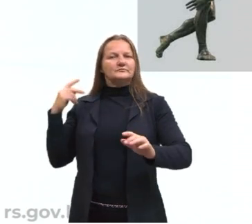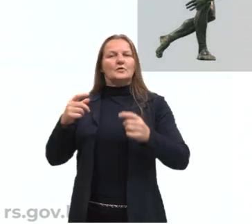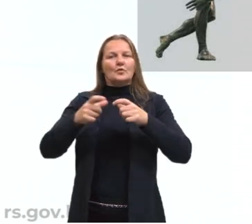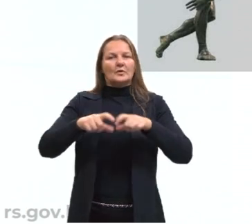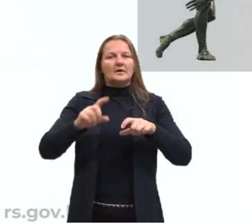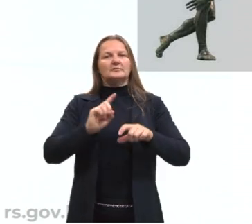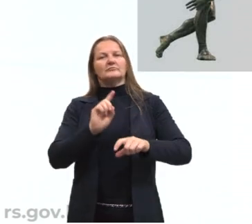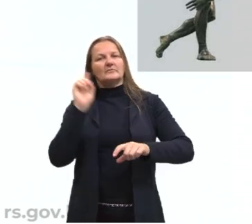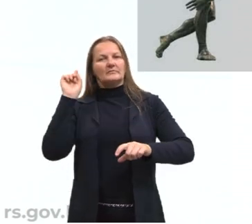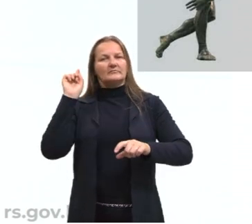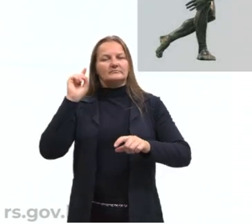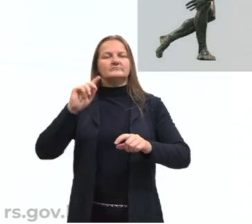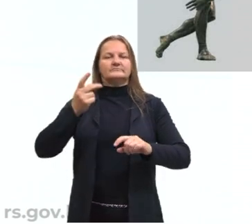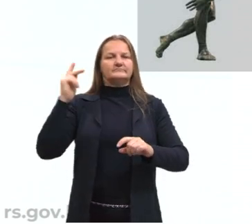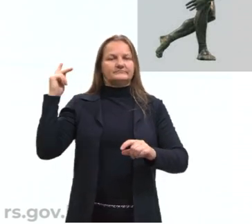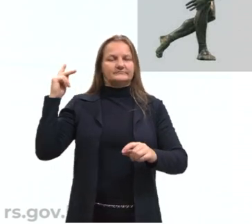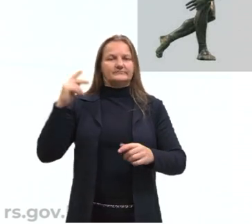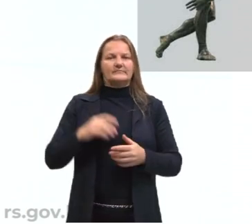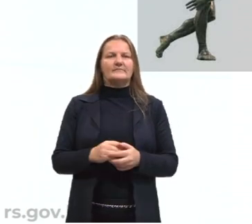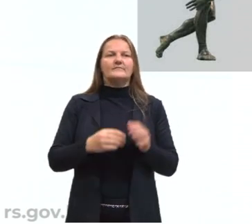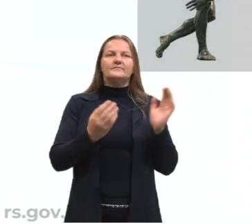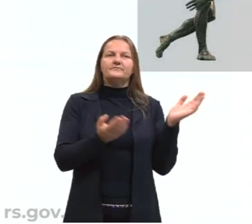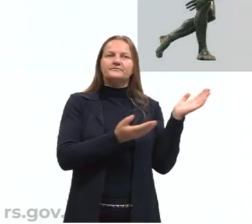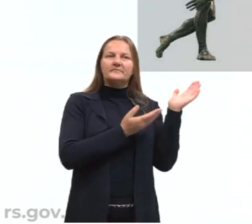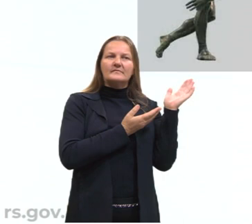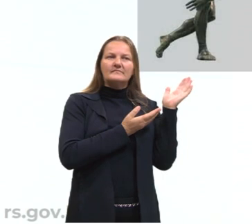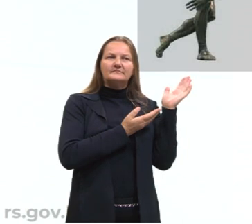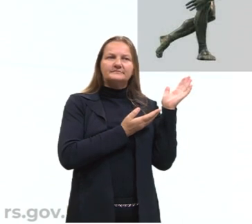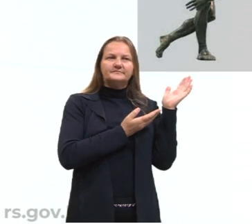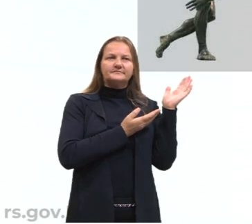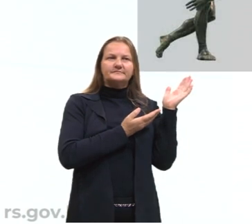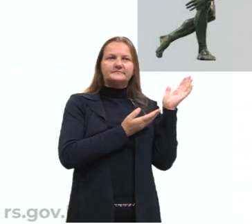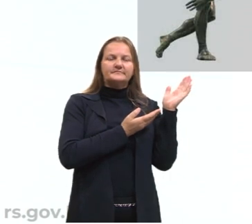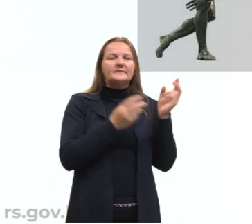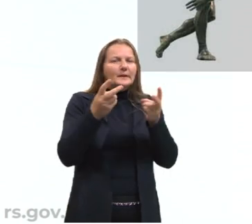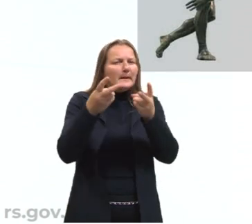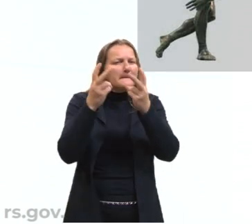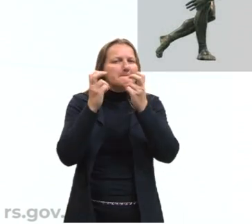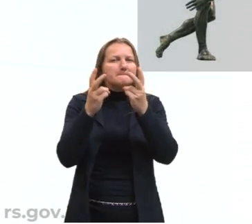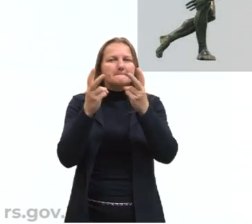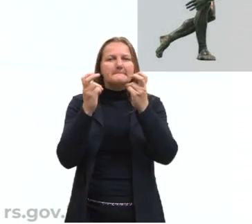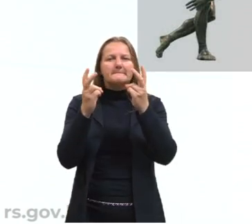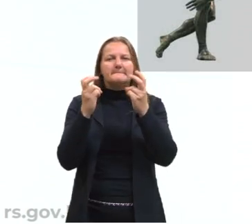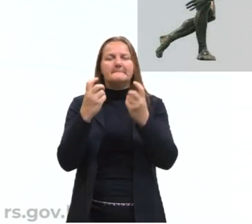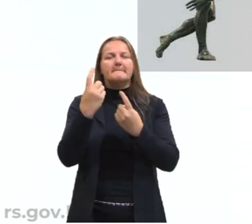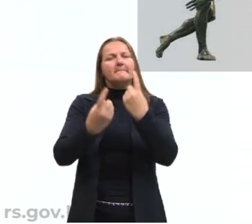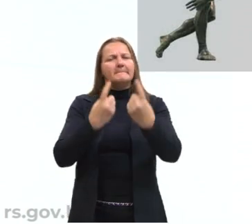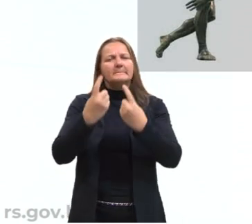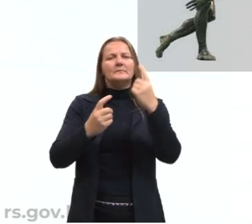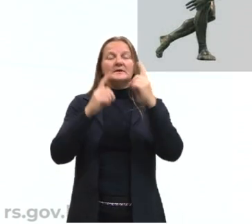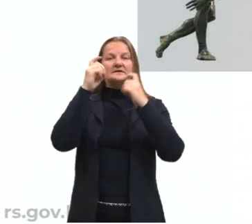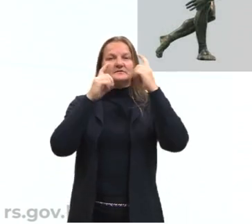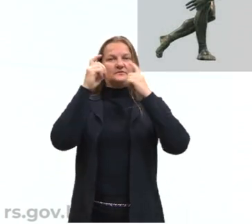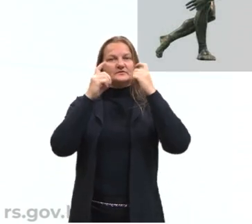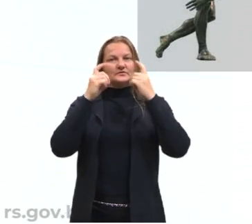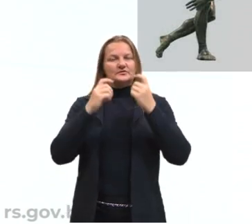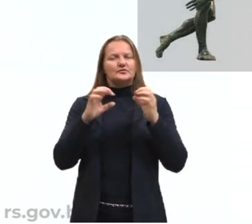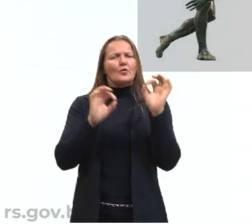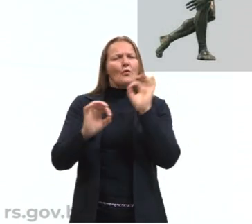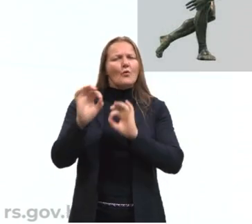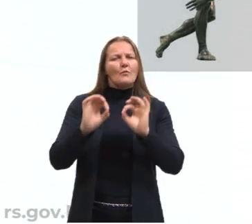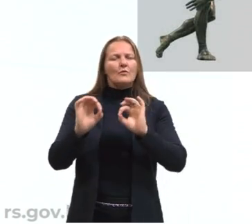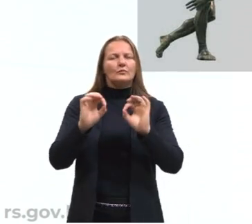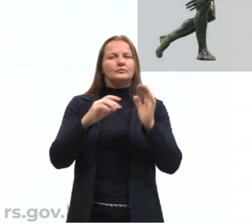local. Então, nesse slide aqui, gente já consegue perceber algumas expressões estéticas da